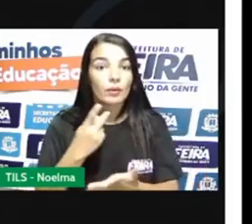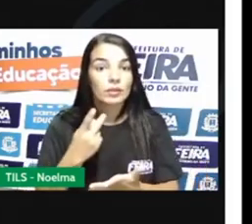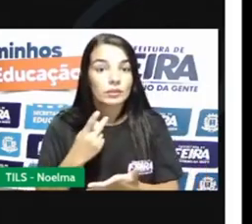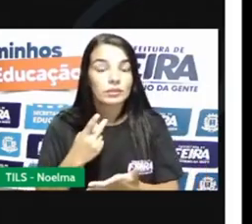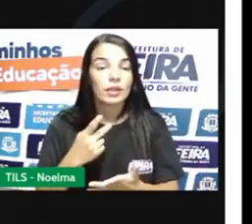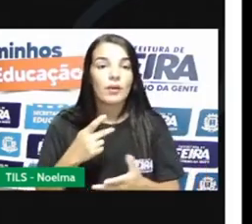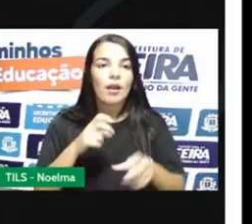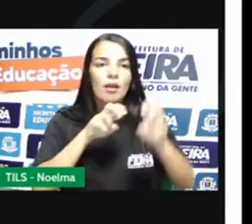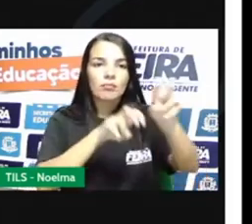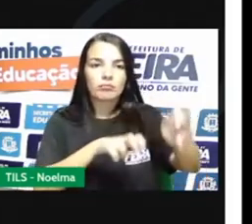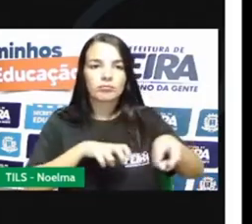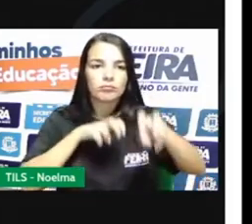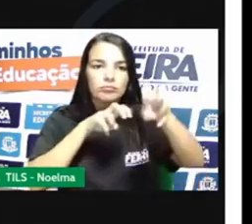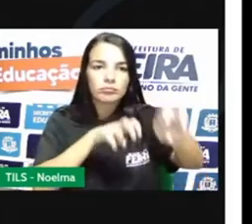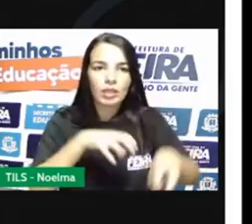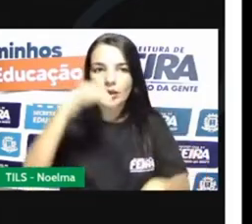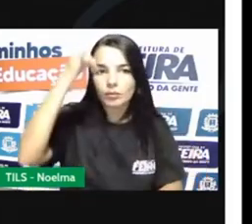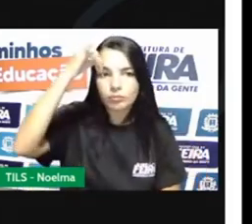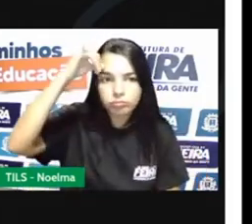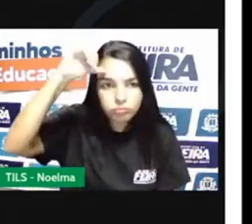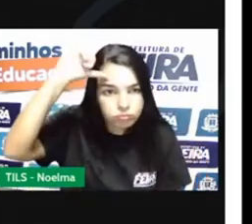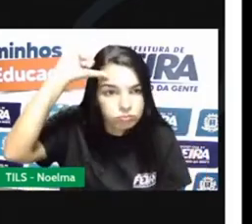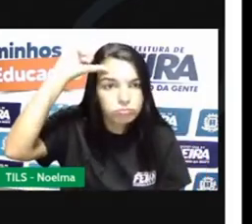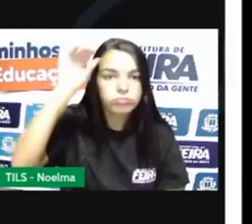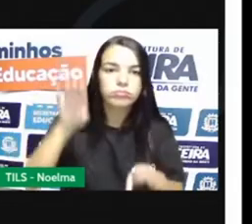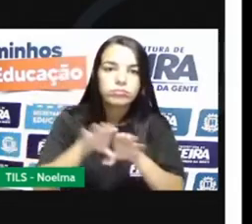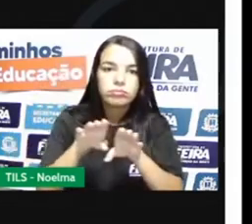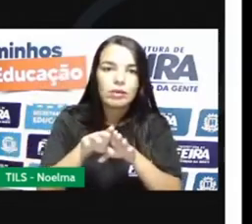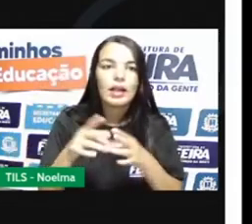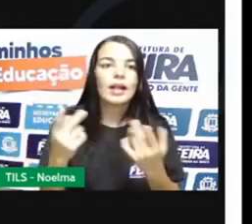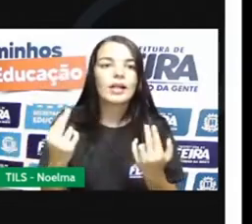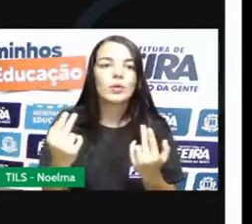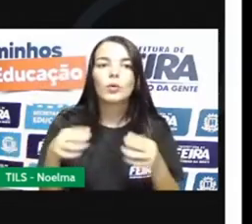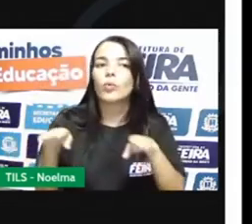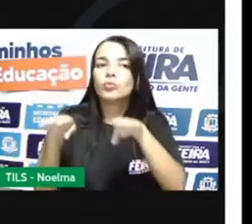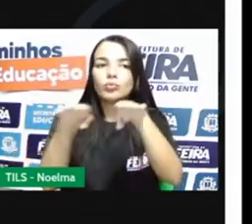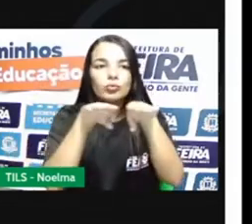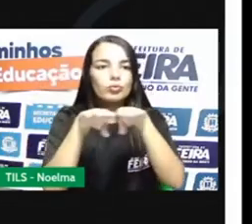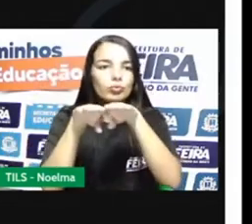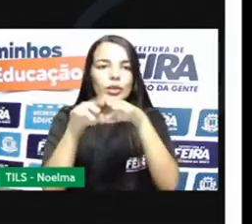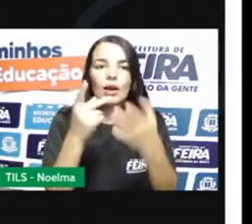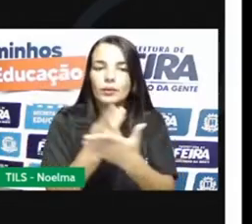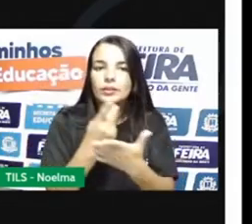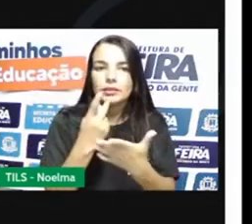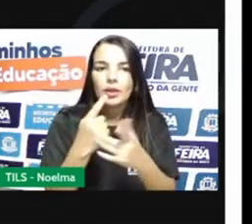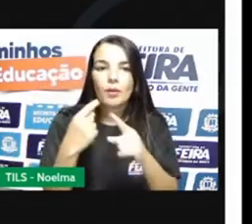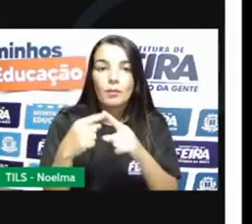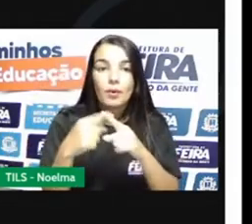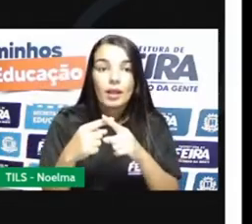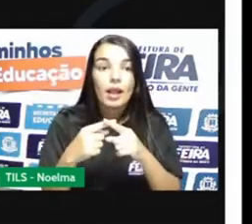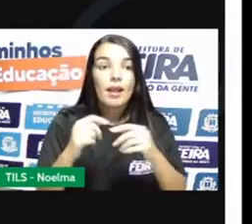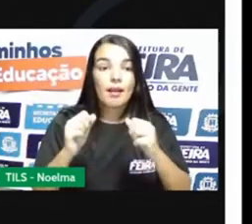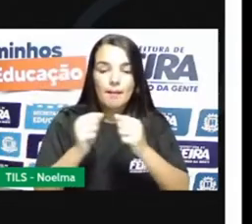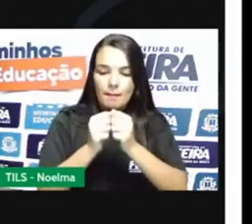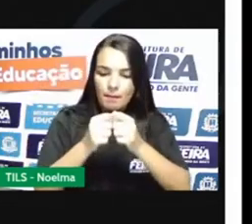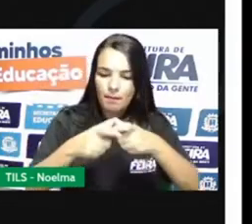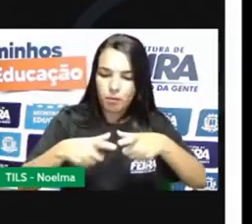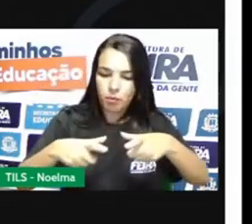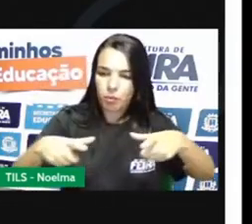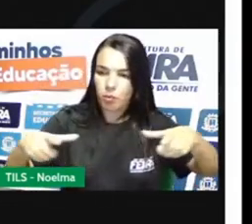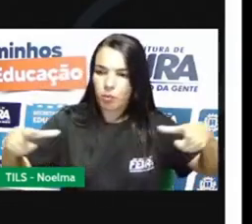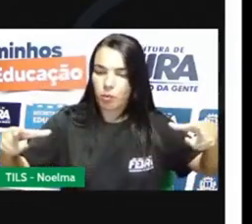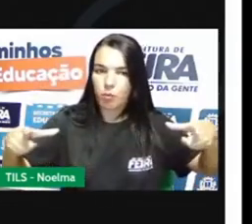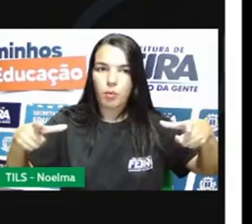pecuária aconteceram ao mesmo tempo pois uma precisava da outra. Os tropeiros impulsionaram o povoamento pois